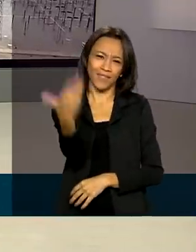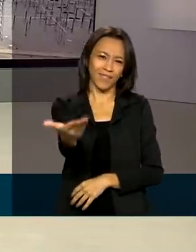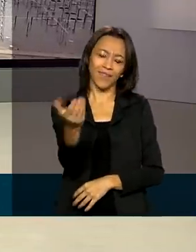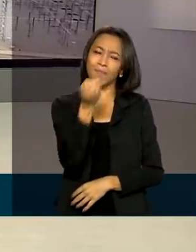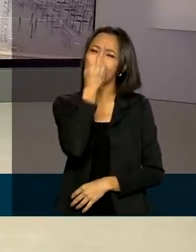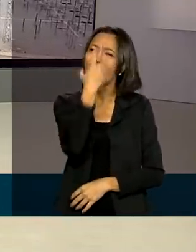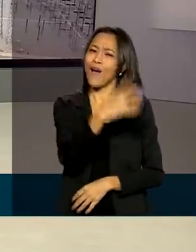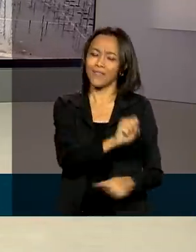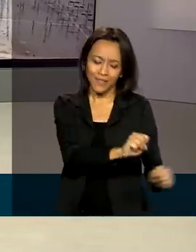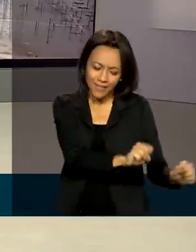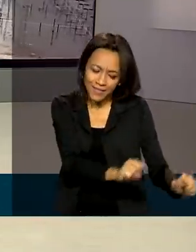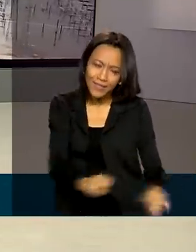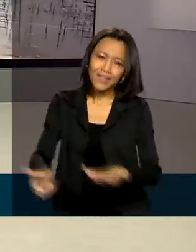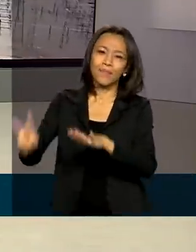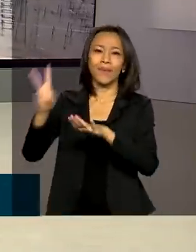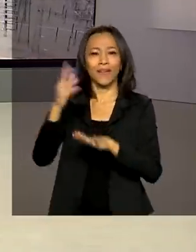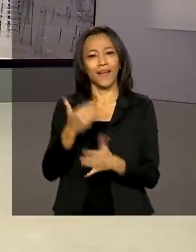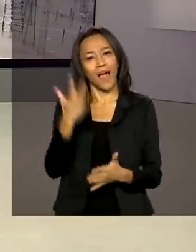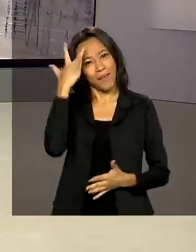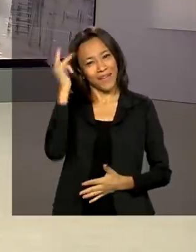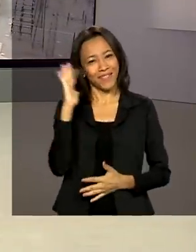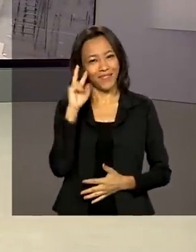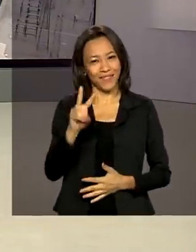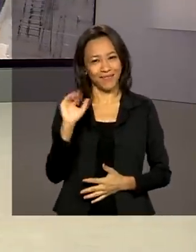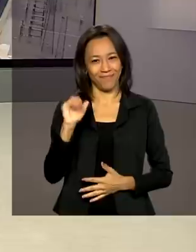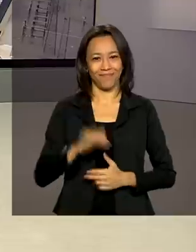início de semana. Nos vemos amanhã. Até lá.